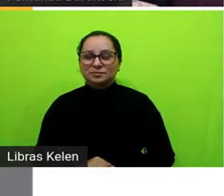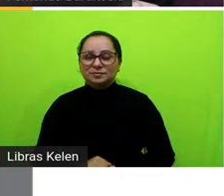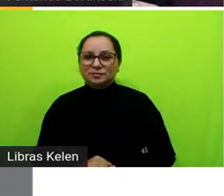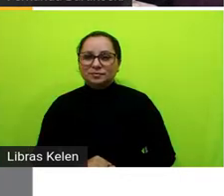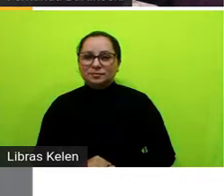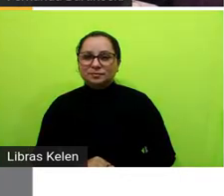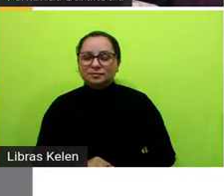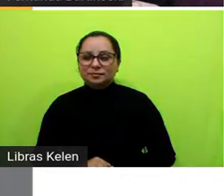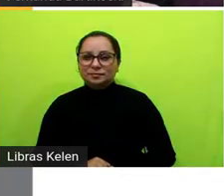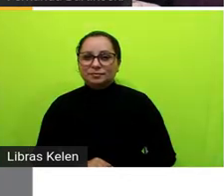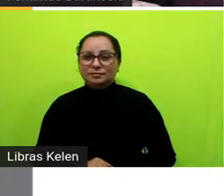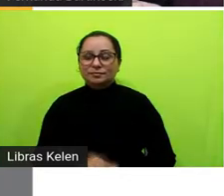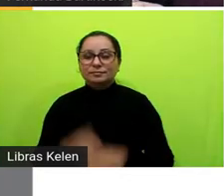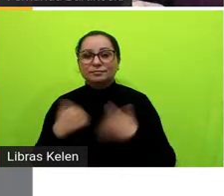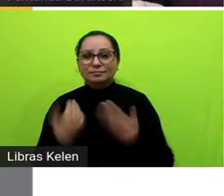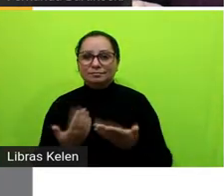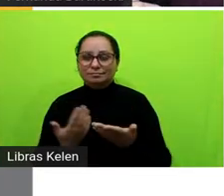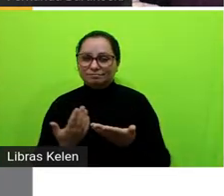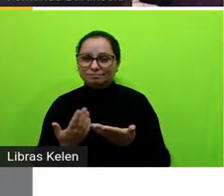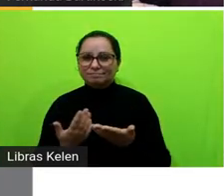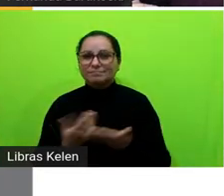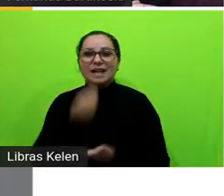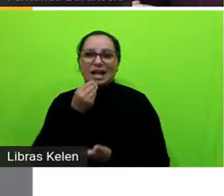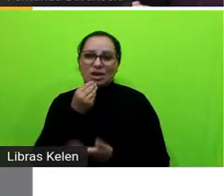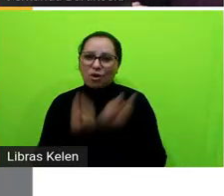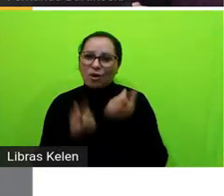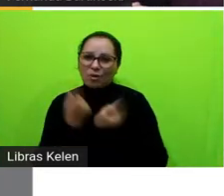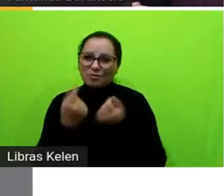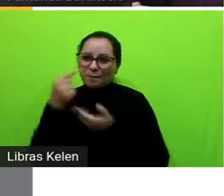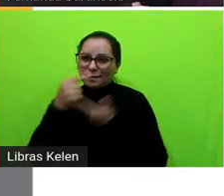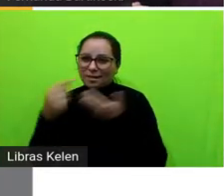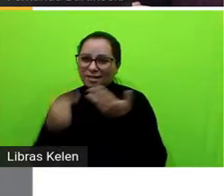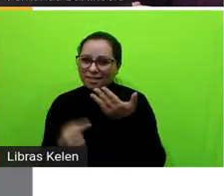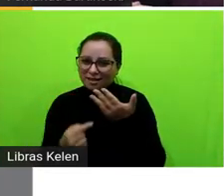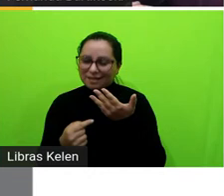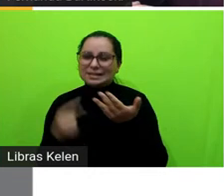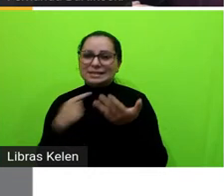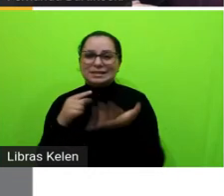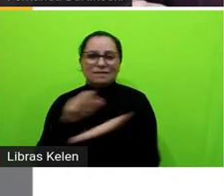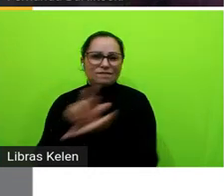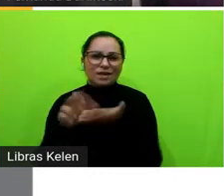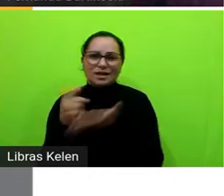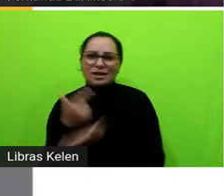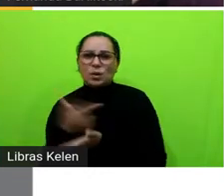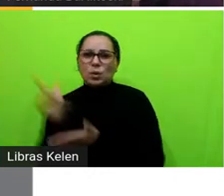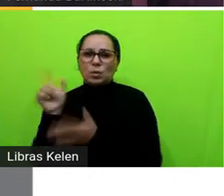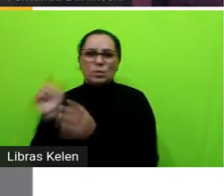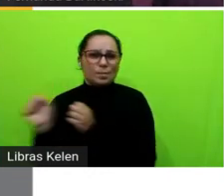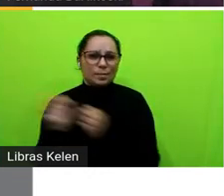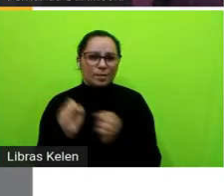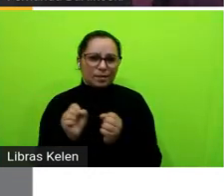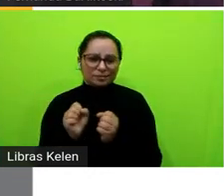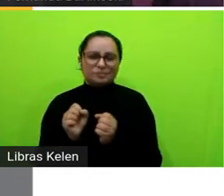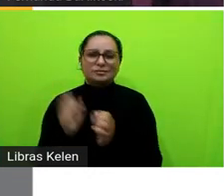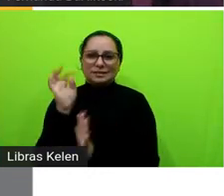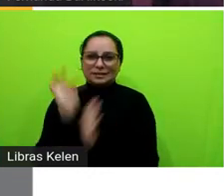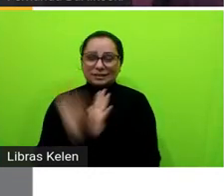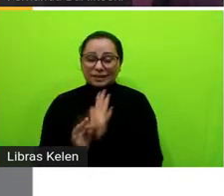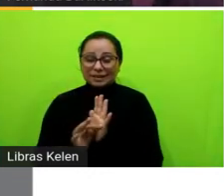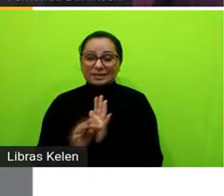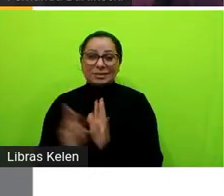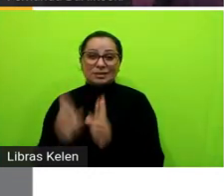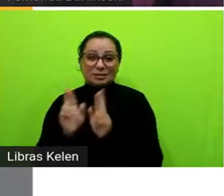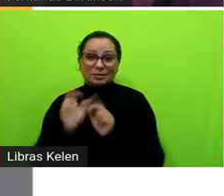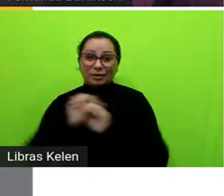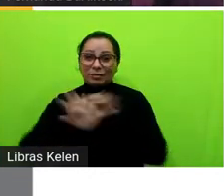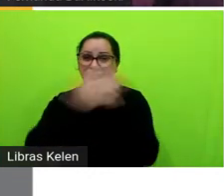antes claro essas são algumas questões existiriam várias outras possibilidades eu espero que tenha ficado claro